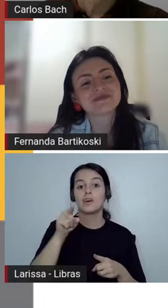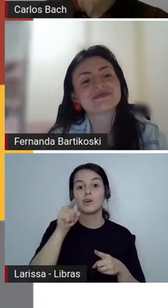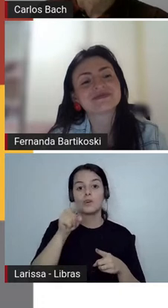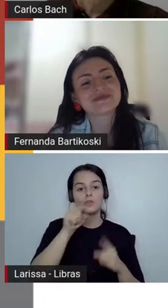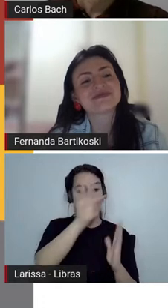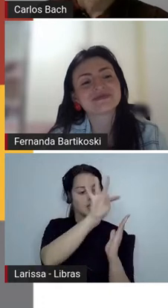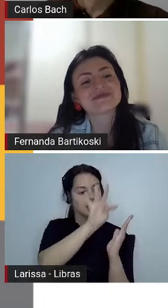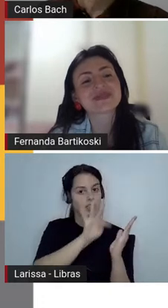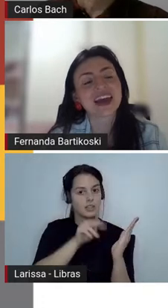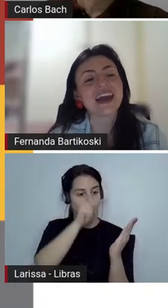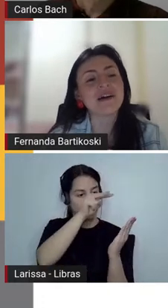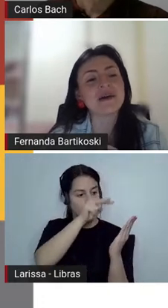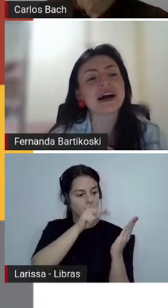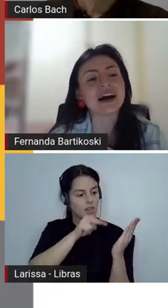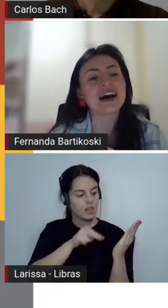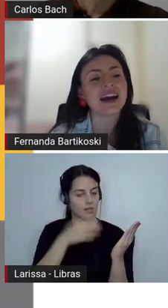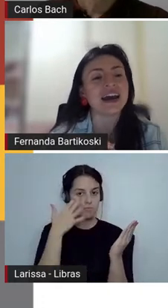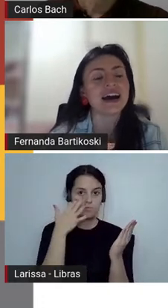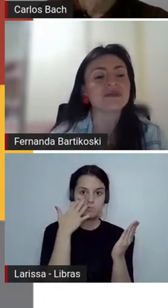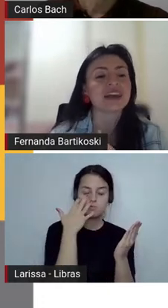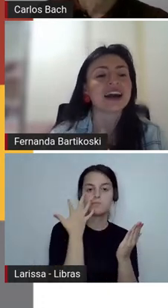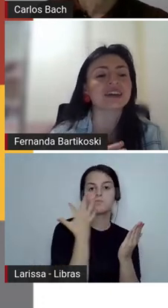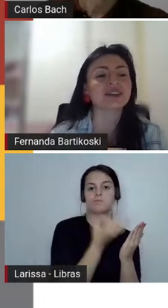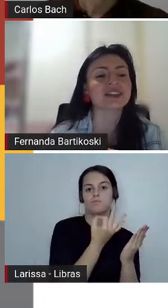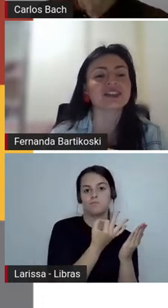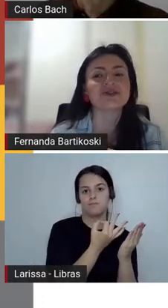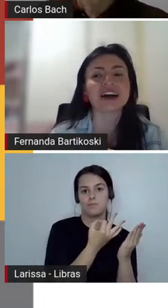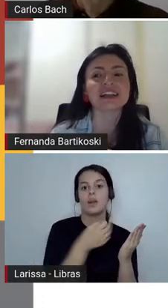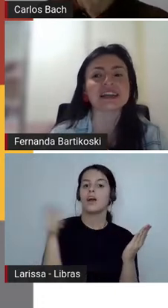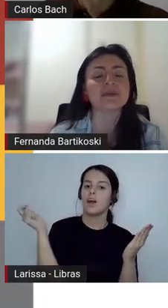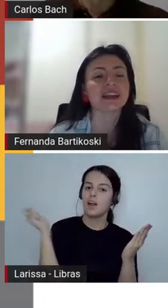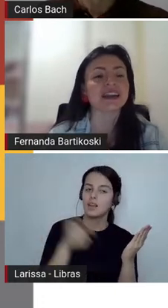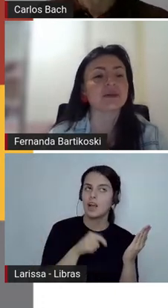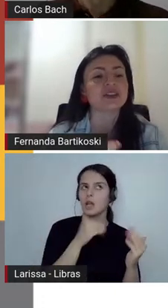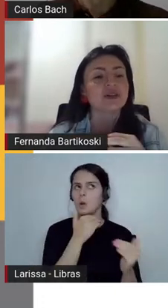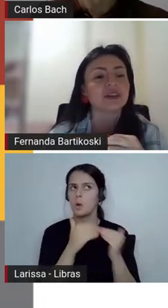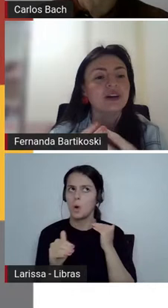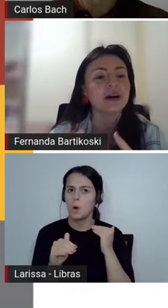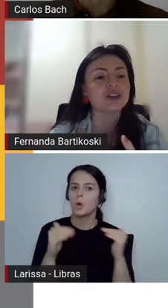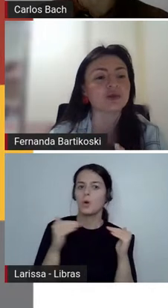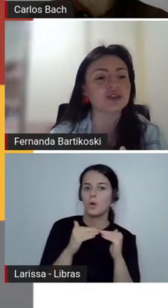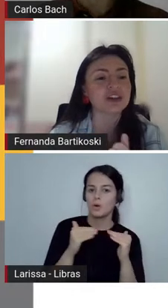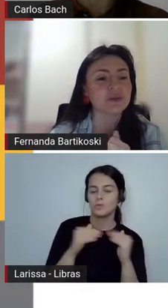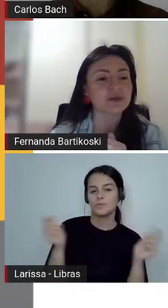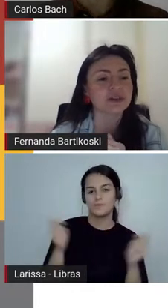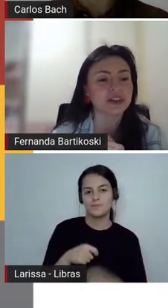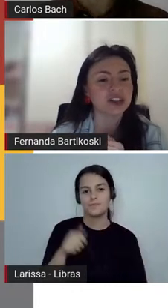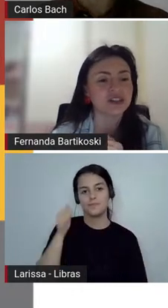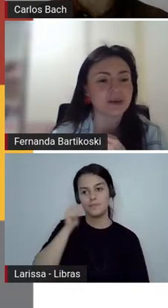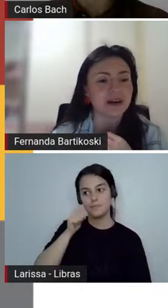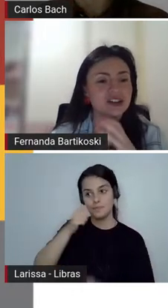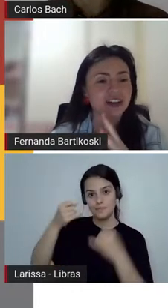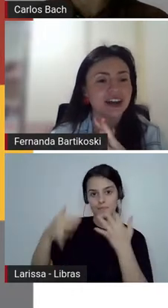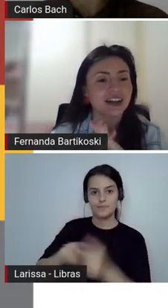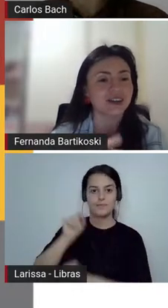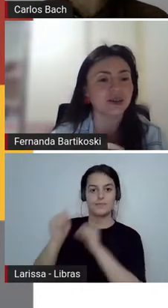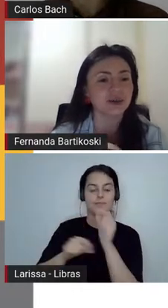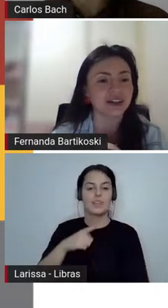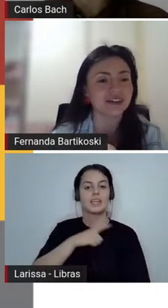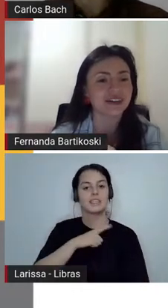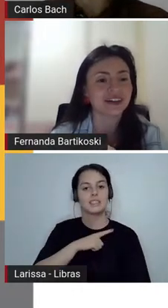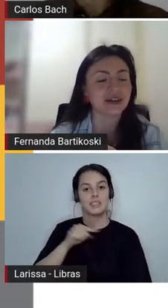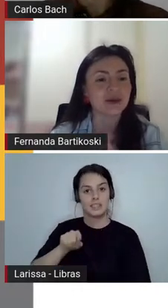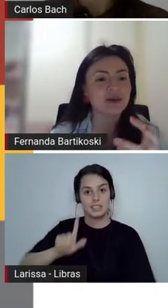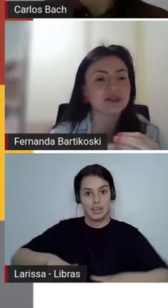texto, senão ele não nos fez nada. É aquilo que a gente fala sempre, eu tenho uma atitude responsiva ativa a partir daquela